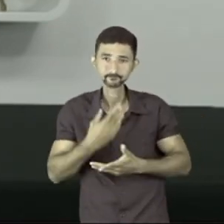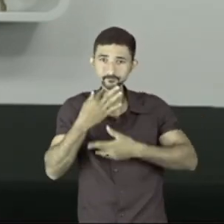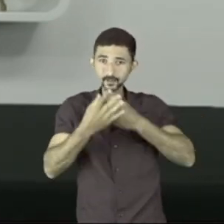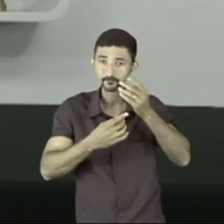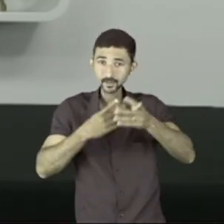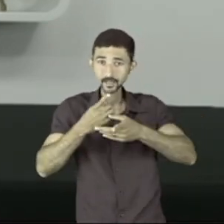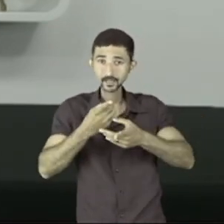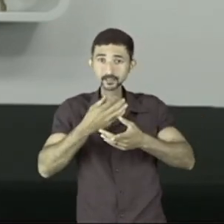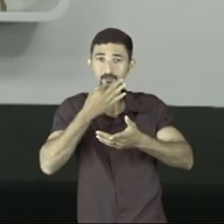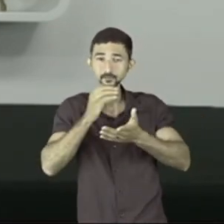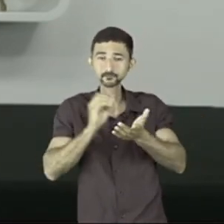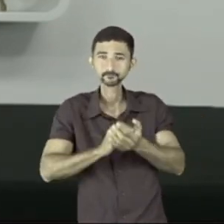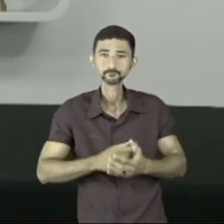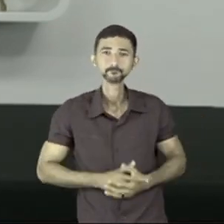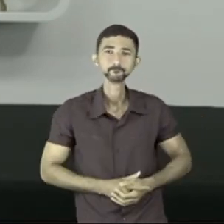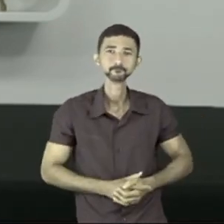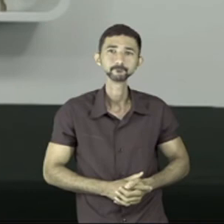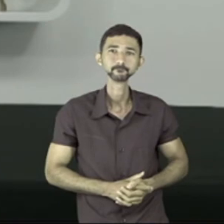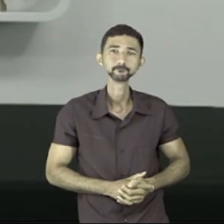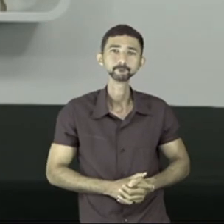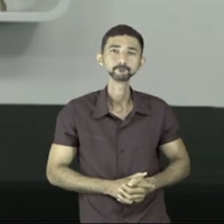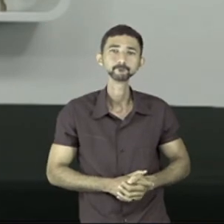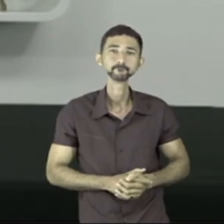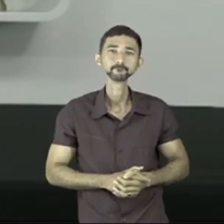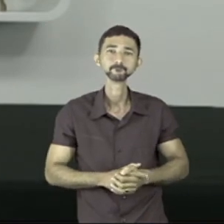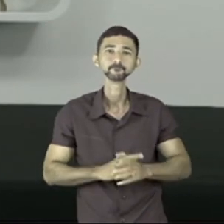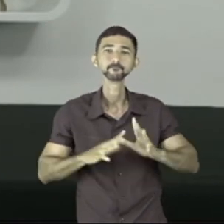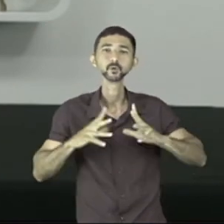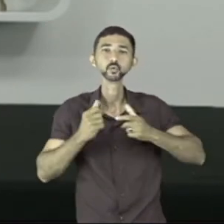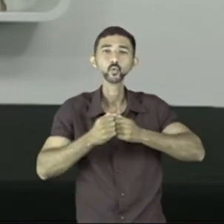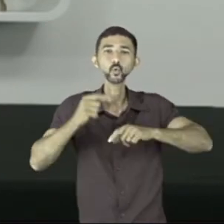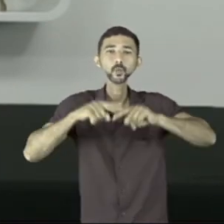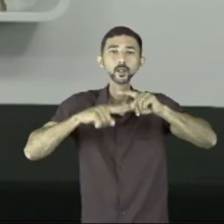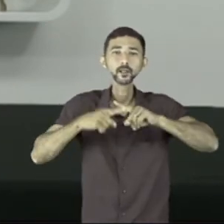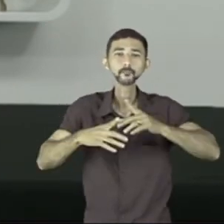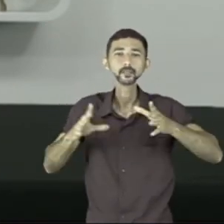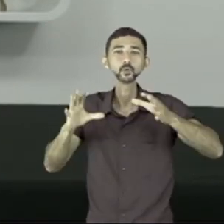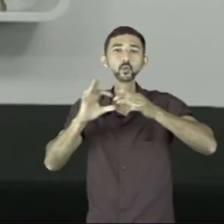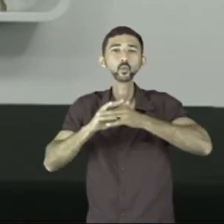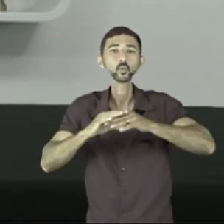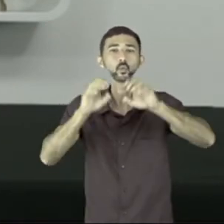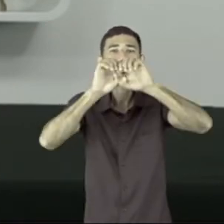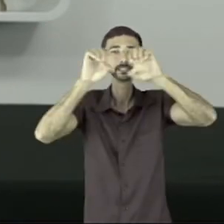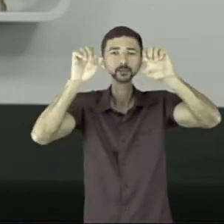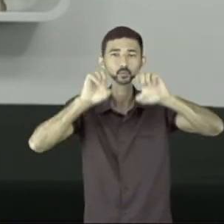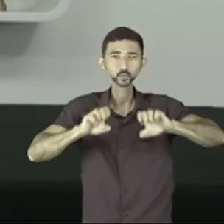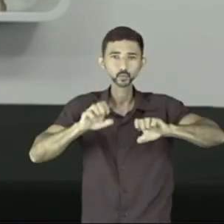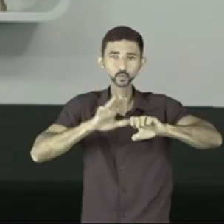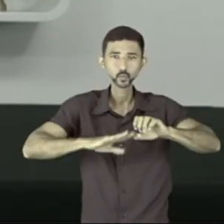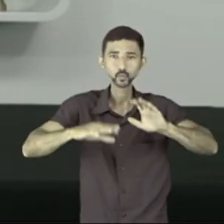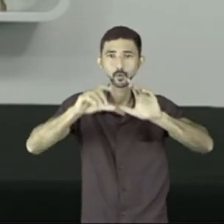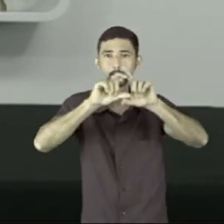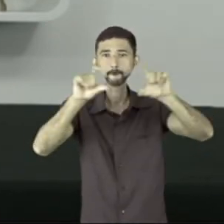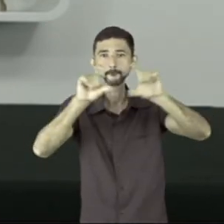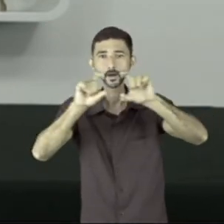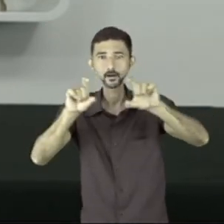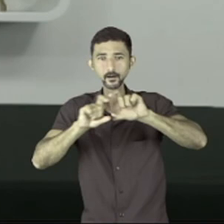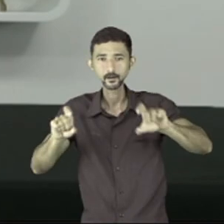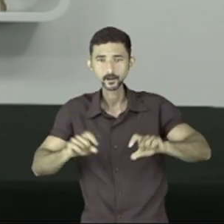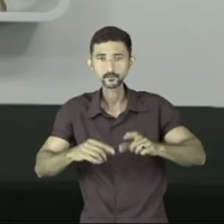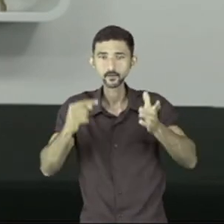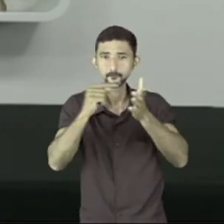que eu chamo de tese então todos esses elementos conectores estrutura em parágrafos